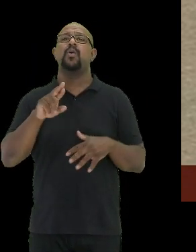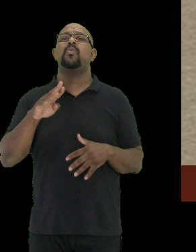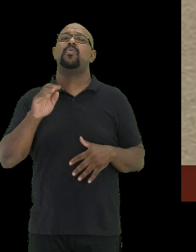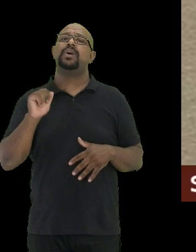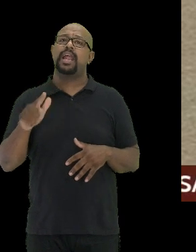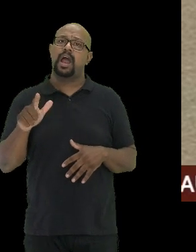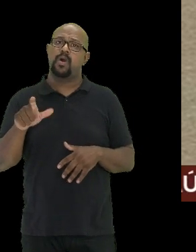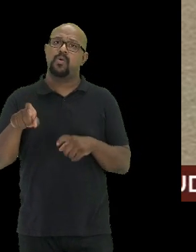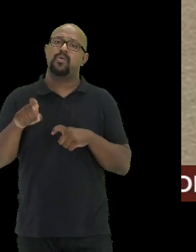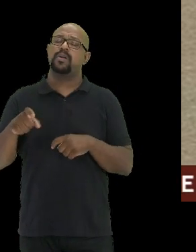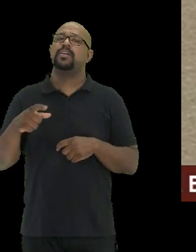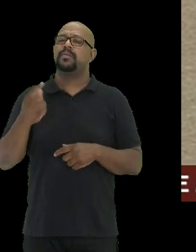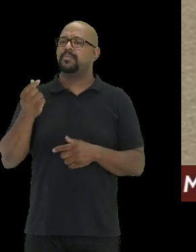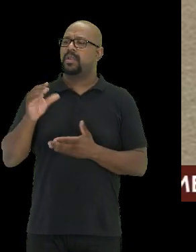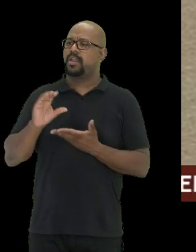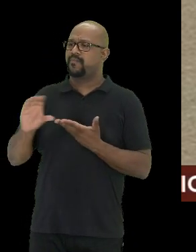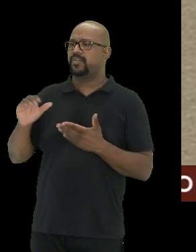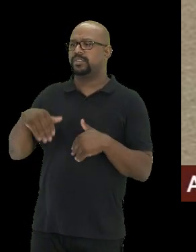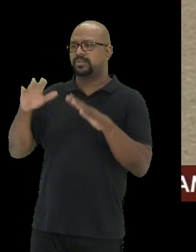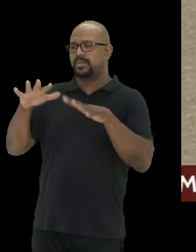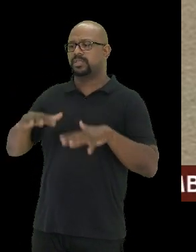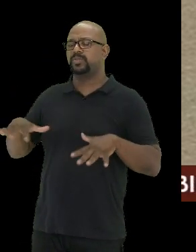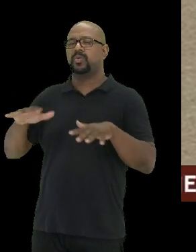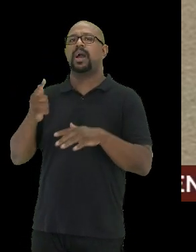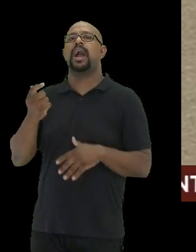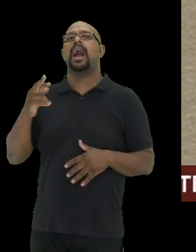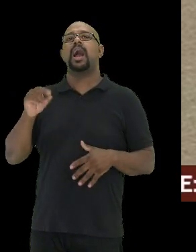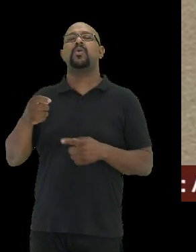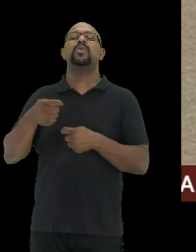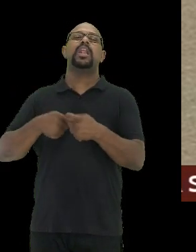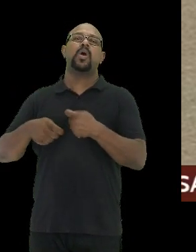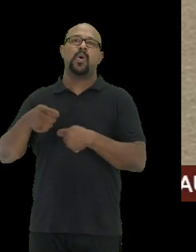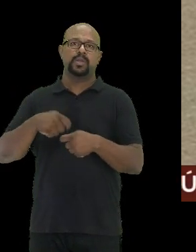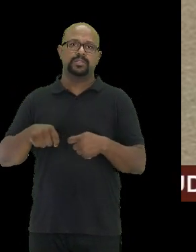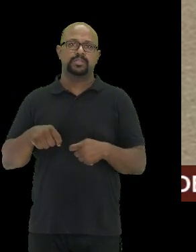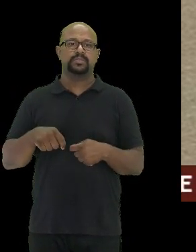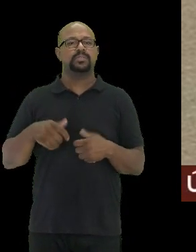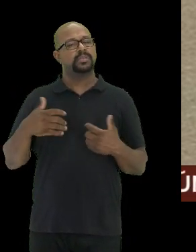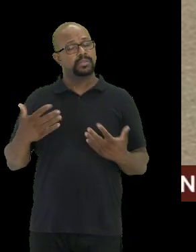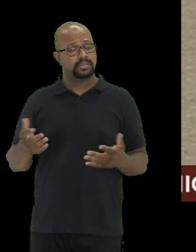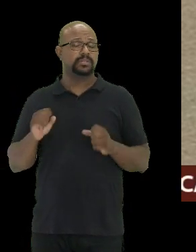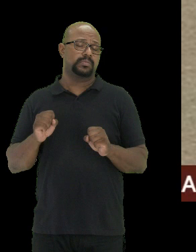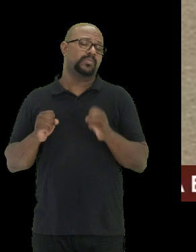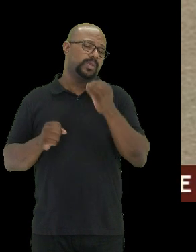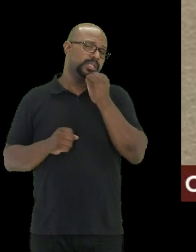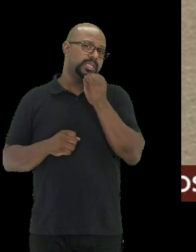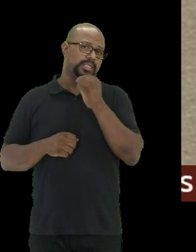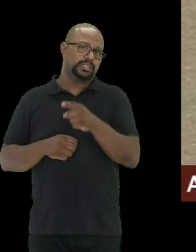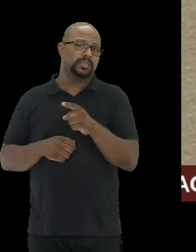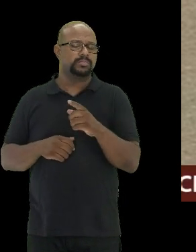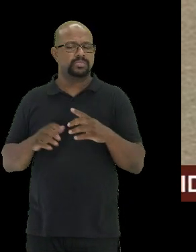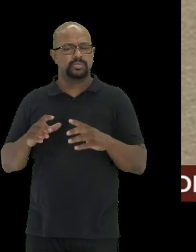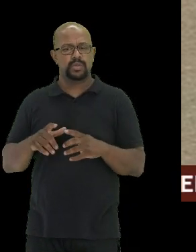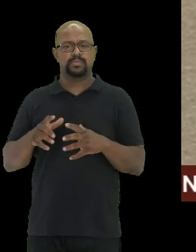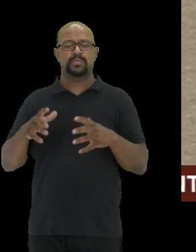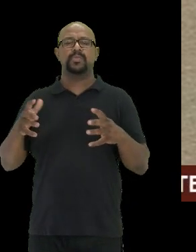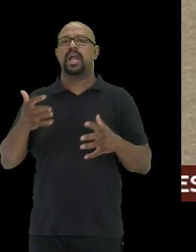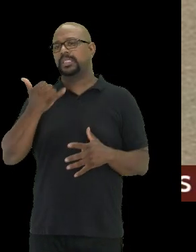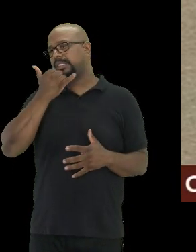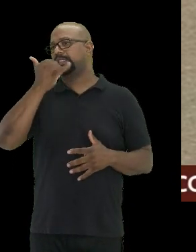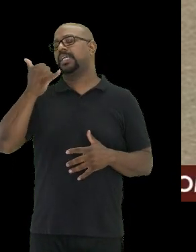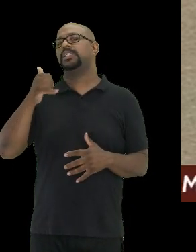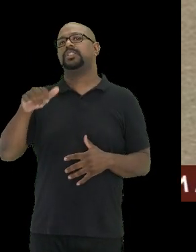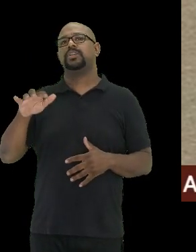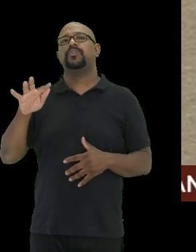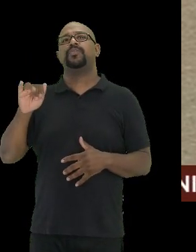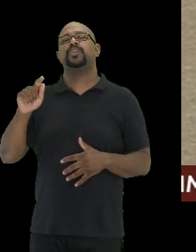pessoas investindo mais no arco de repósitos, por exemplo, e isso poderia ser por acaso um sinal de um aumento de acidente aqui, fica